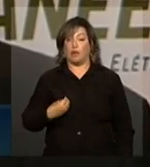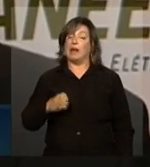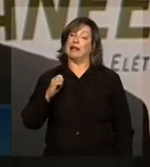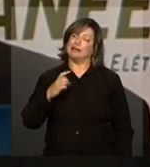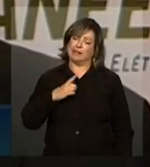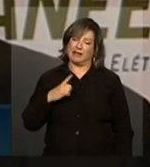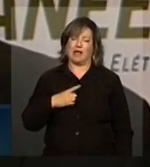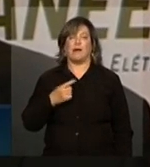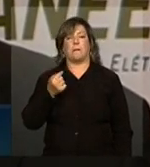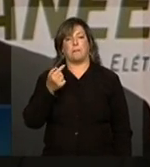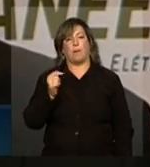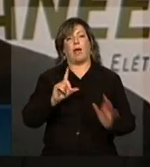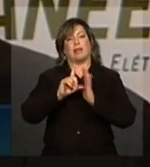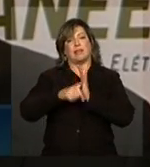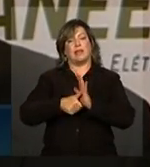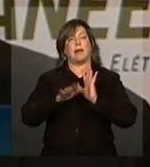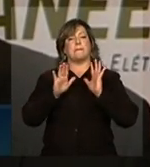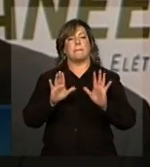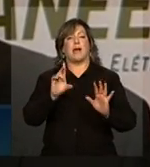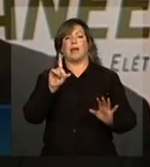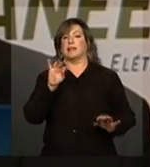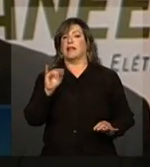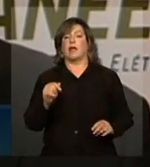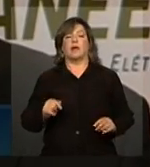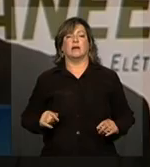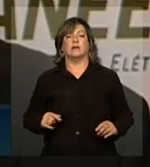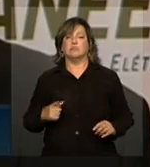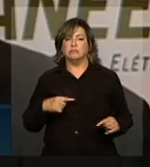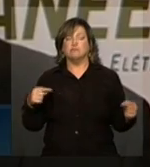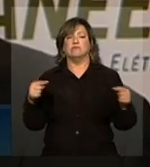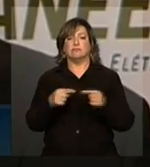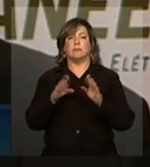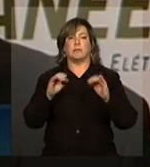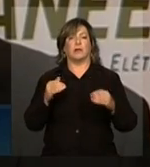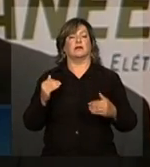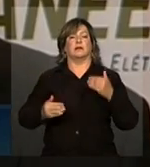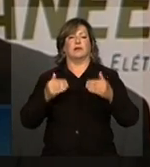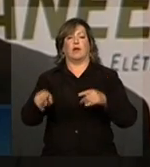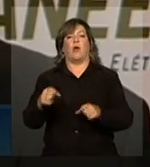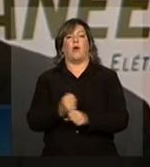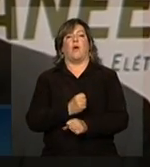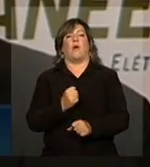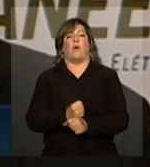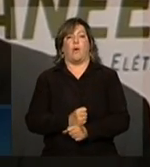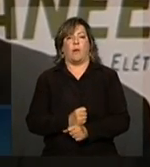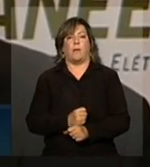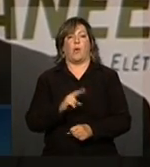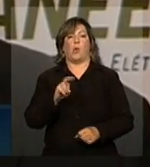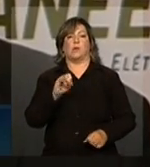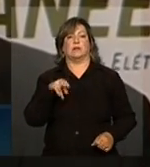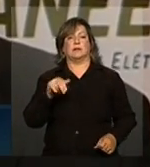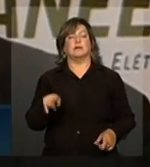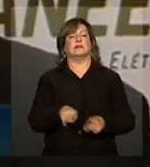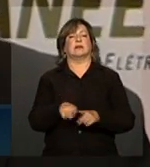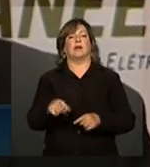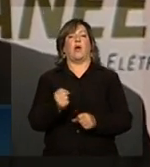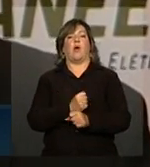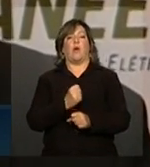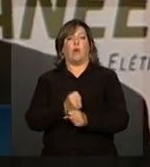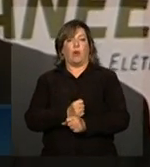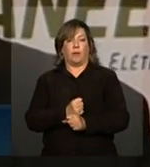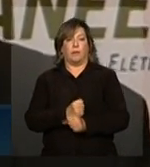atrasos, pequenos atrasos, mas a data terminou sendo compatível com o desenvolvimento da obra das usinas e da obra